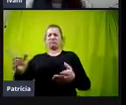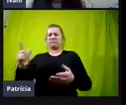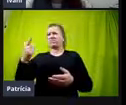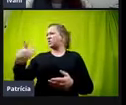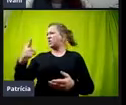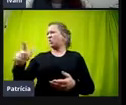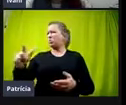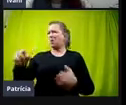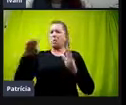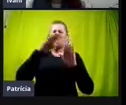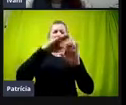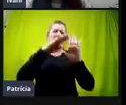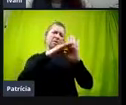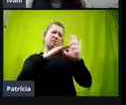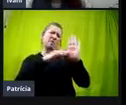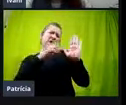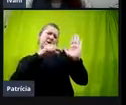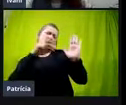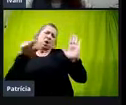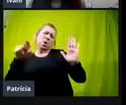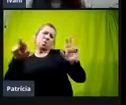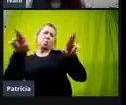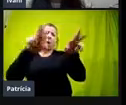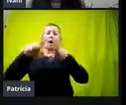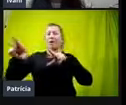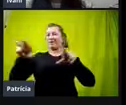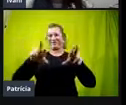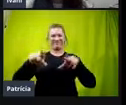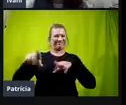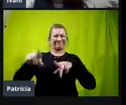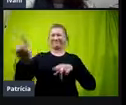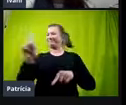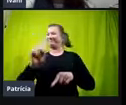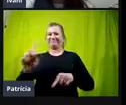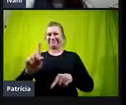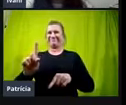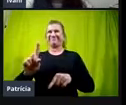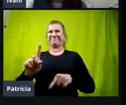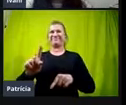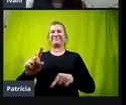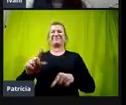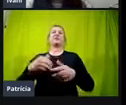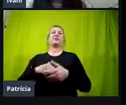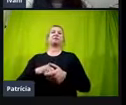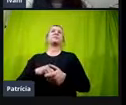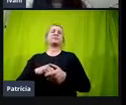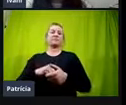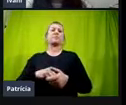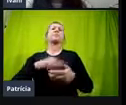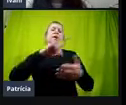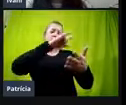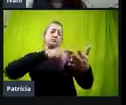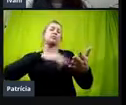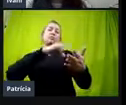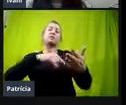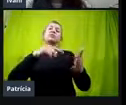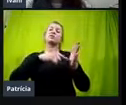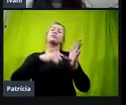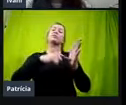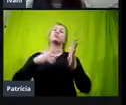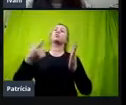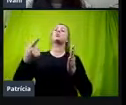receituário, né? Não pode ter. Aquele laudo, ele vai servir para nós, da sala de recursos multifuncionais,